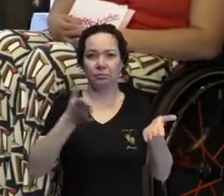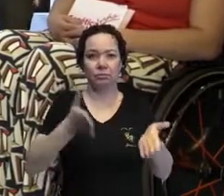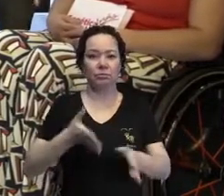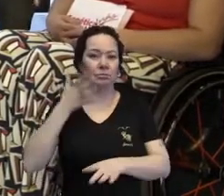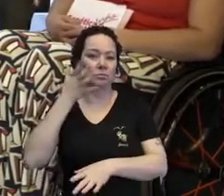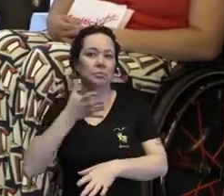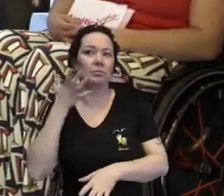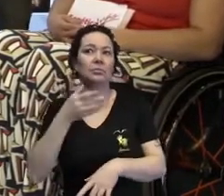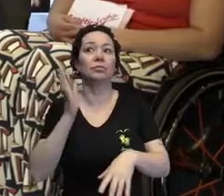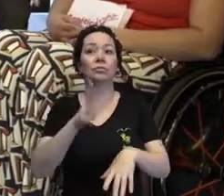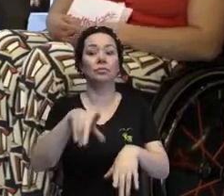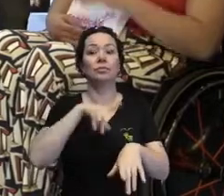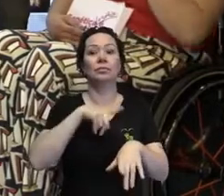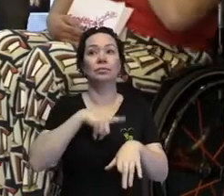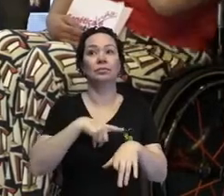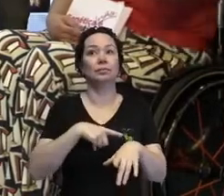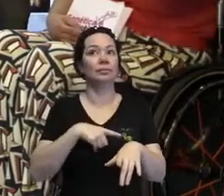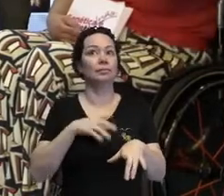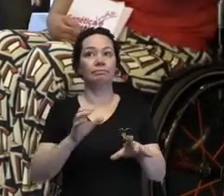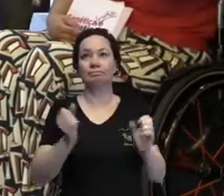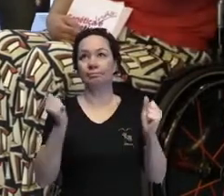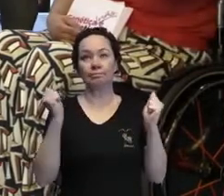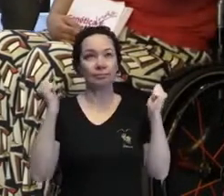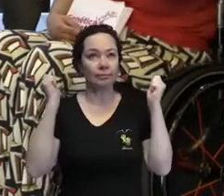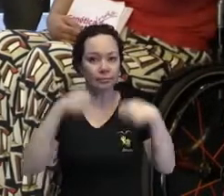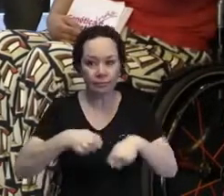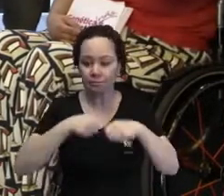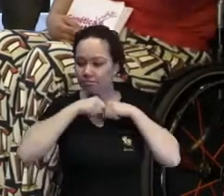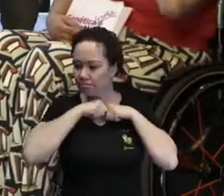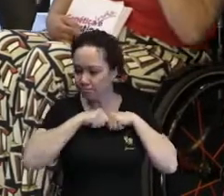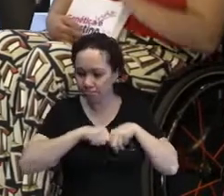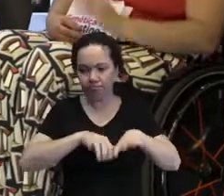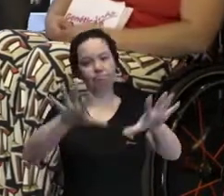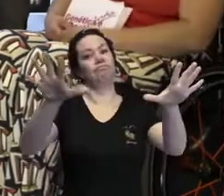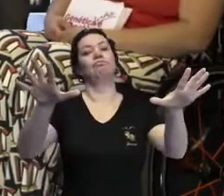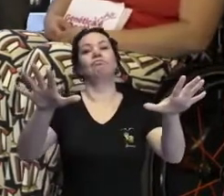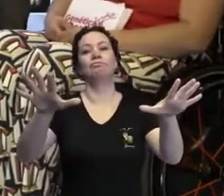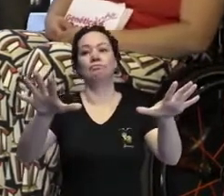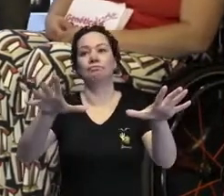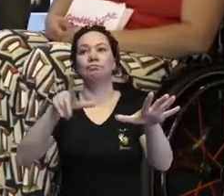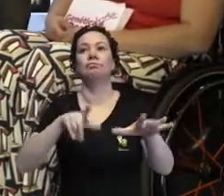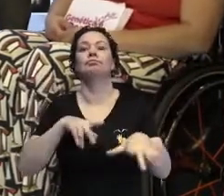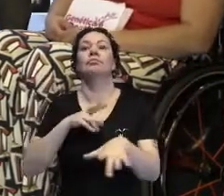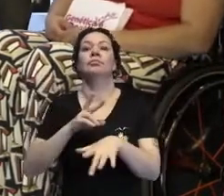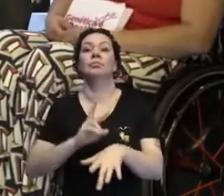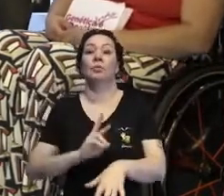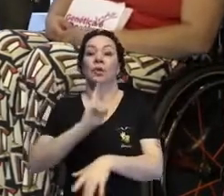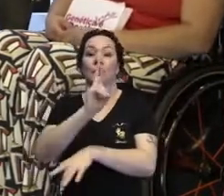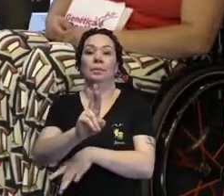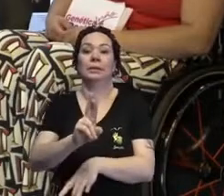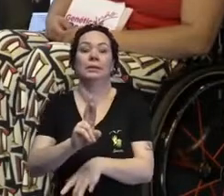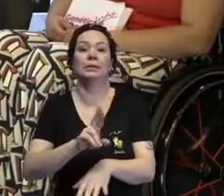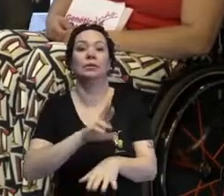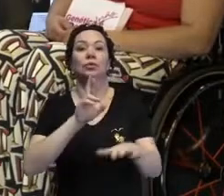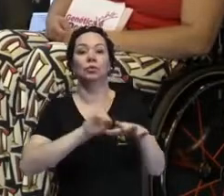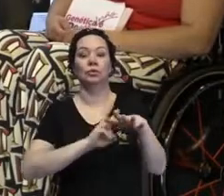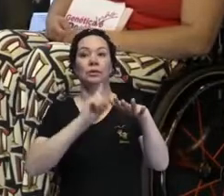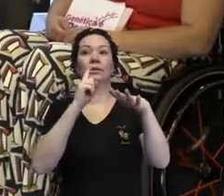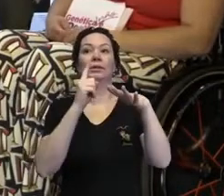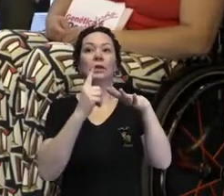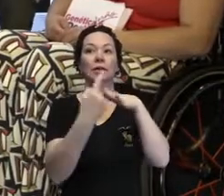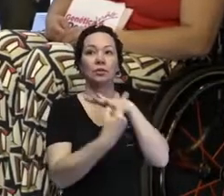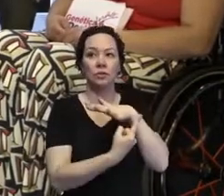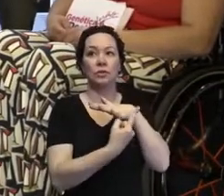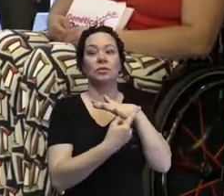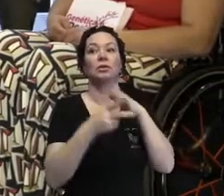aqui, e que já tem uma potência na voz. Você espalha muita representatividade através das suas redes sociais, e muita gente